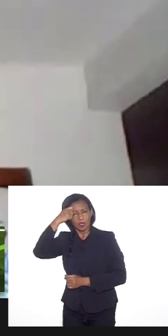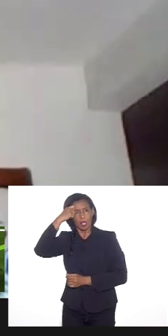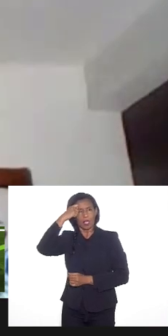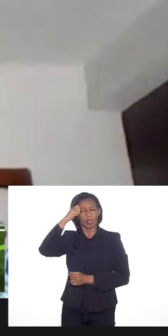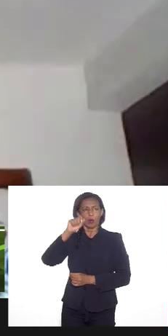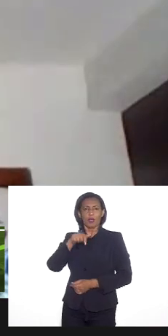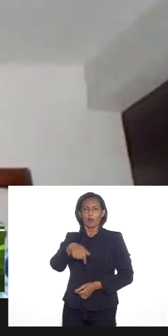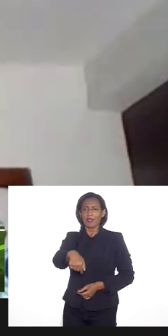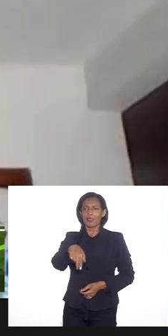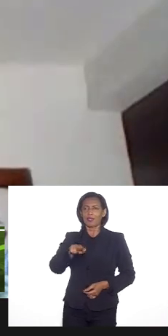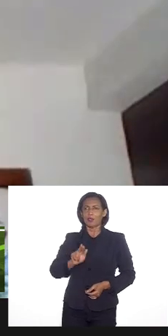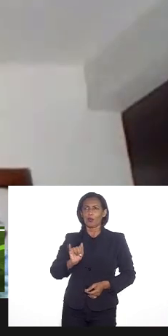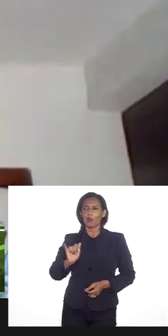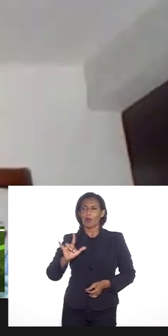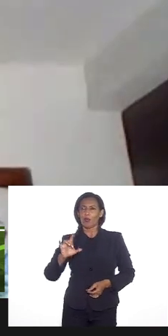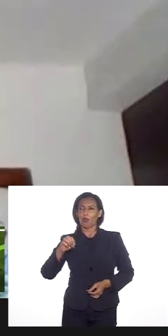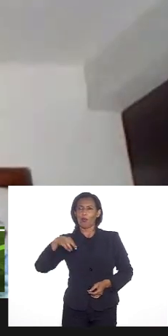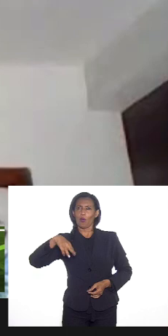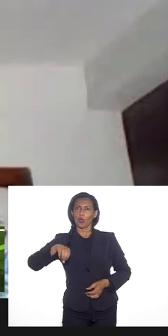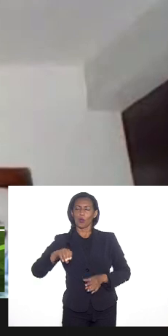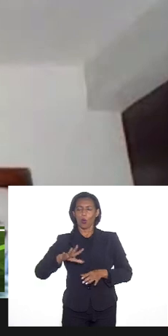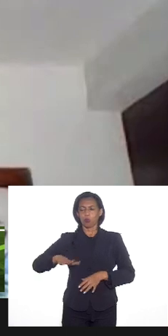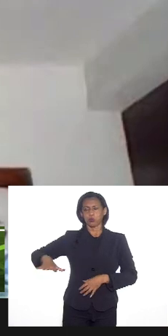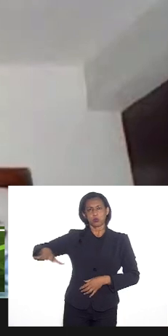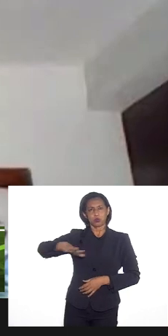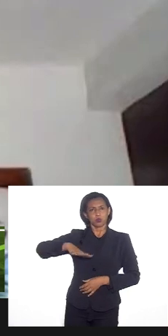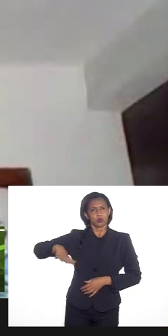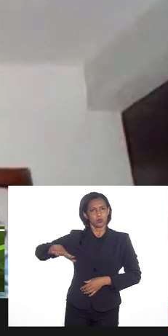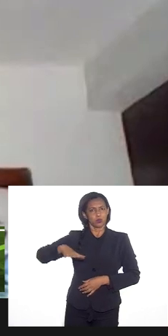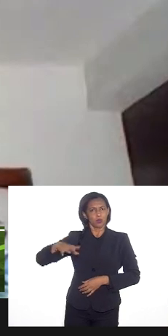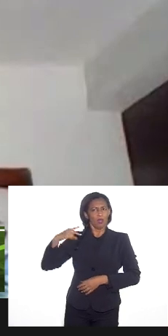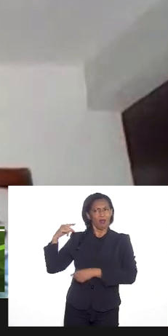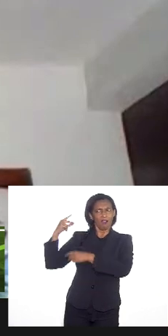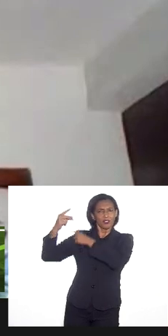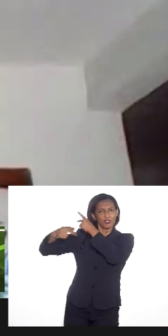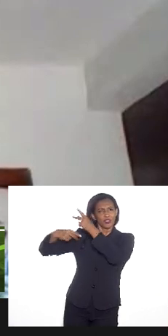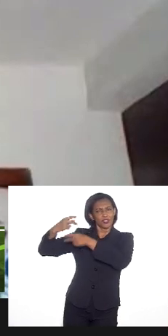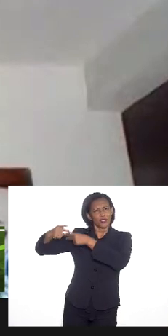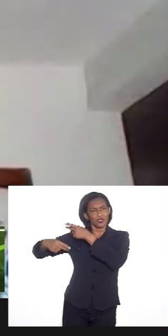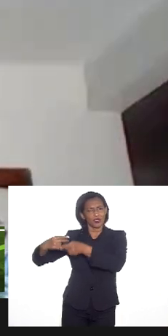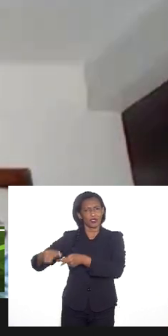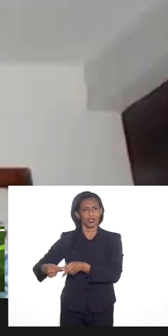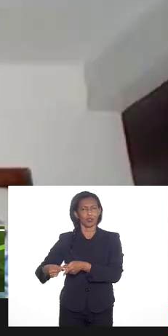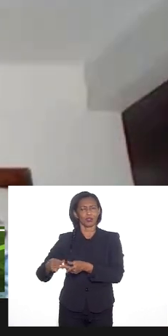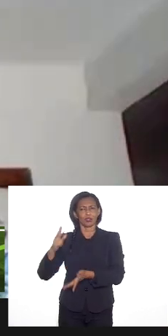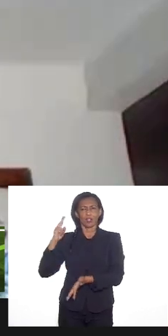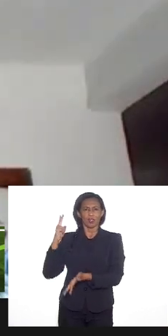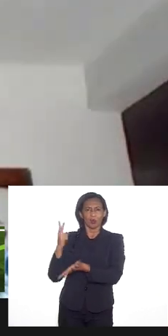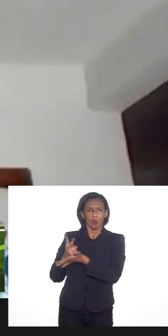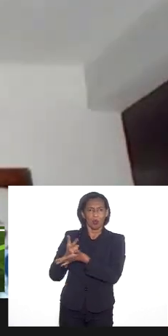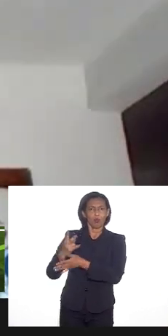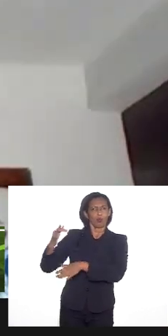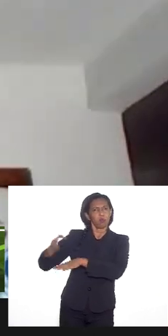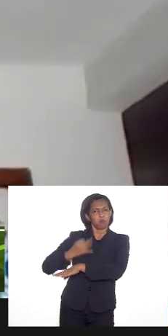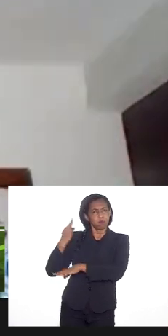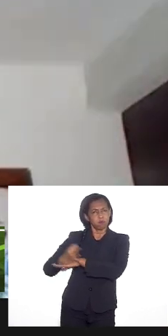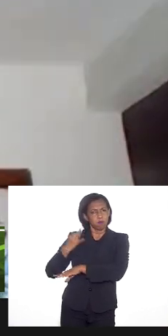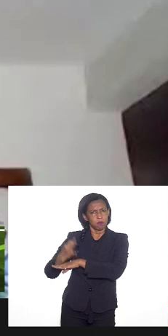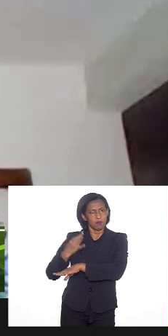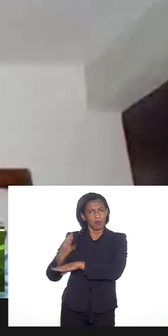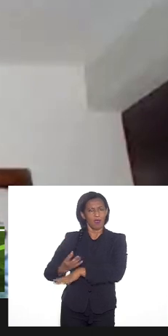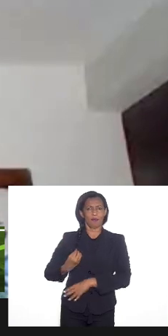quilombos urbanos, quilombos contemporâneos, que ainda são núcleos de resistência para reexistir.